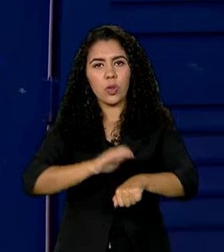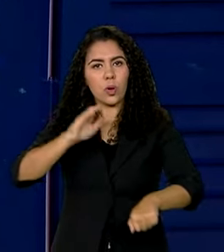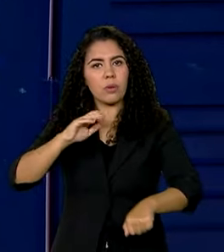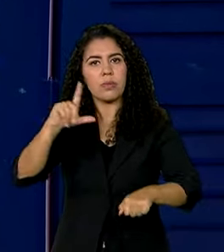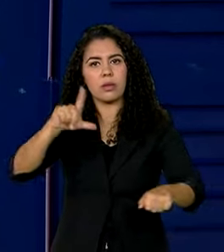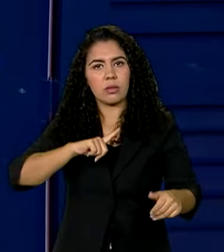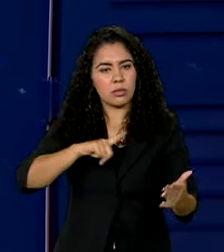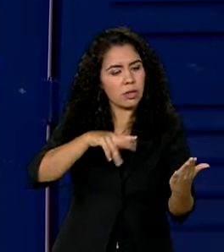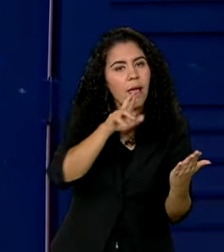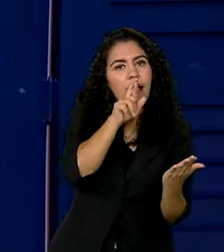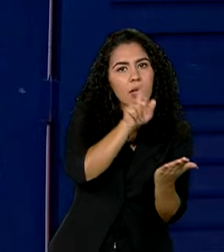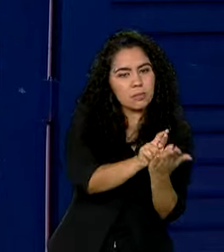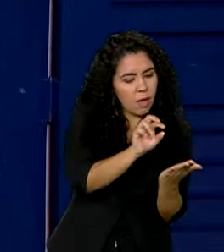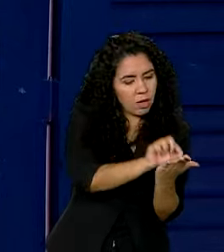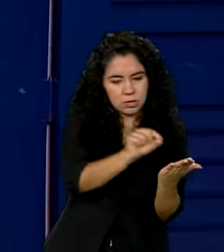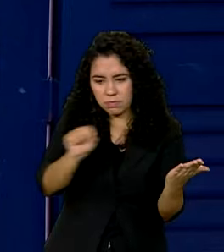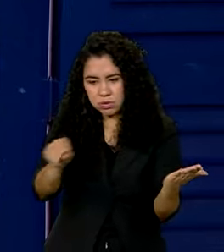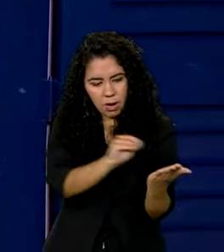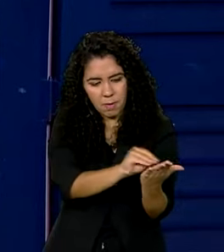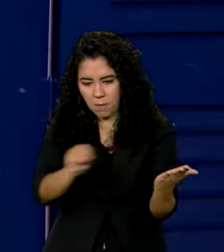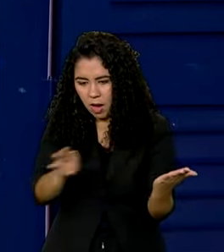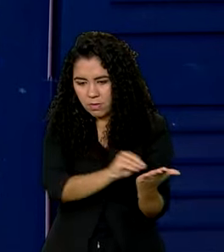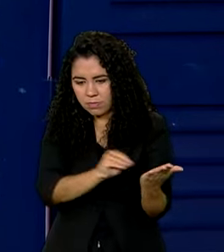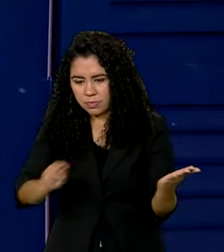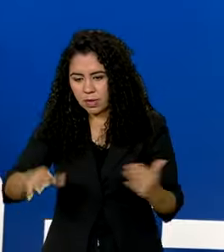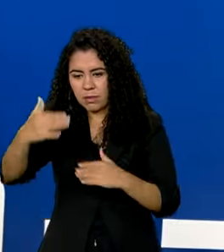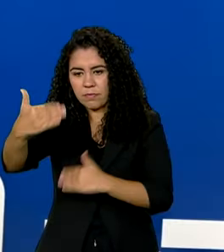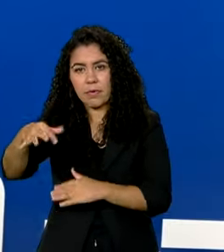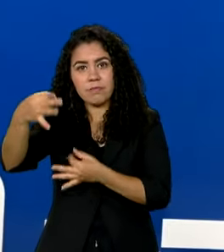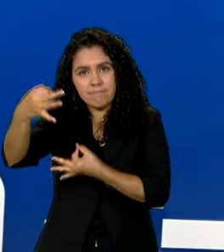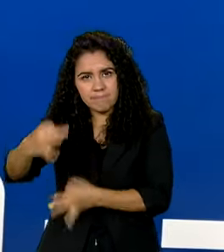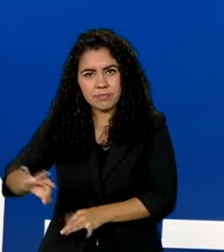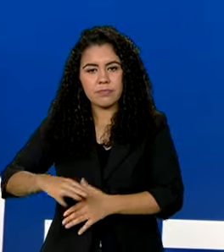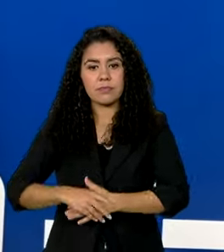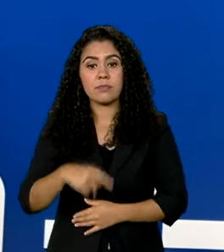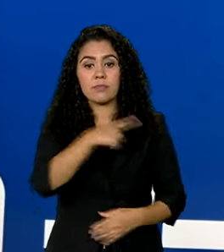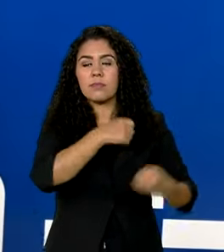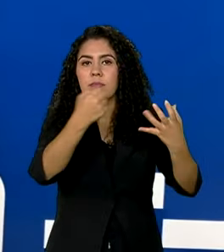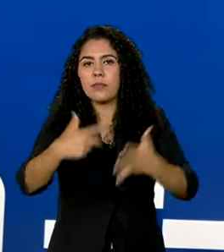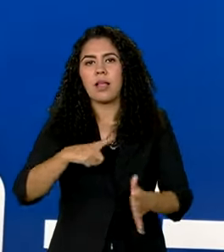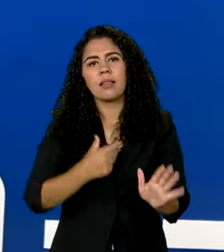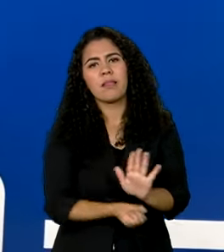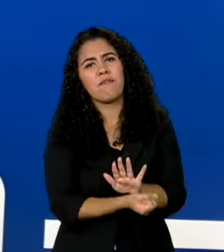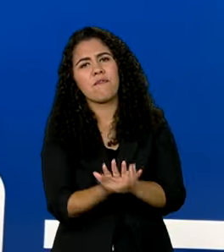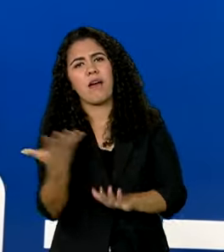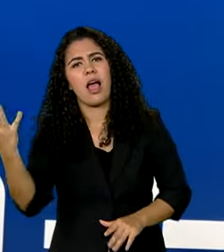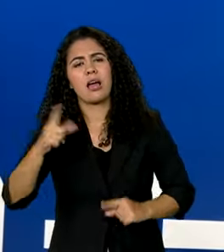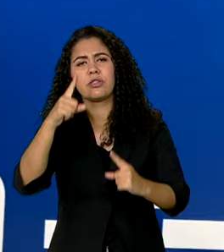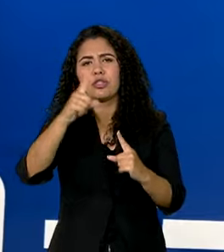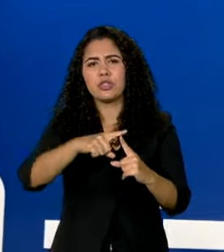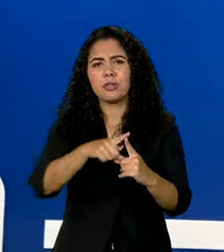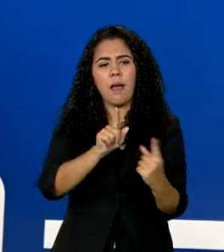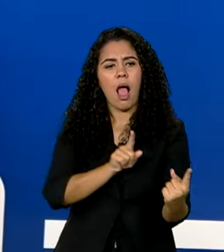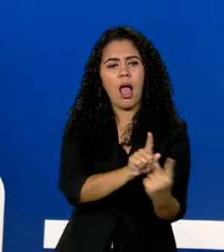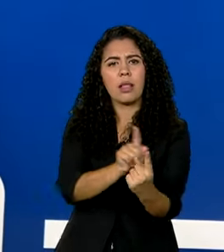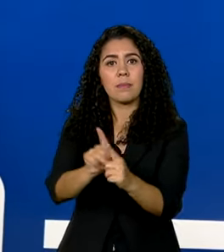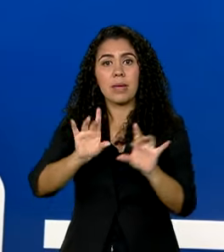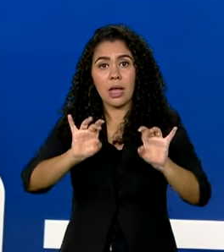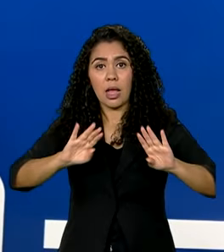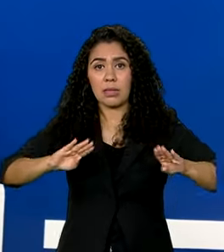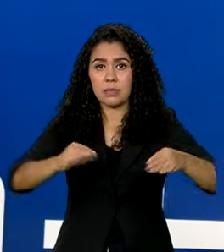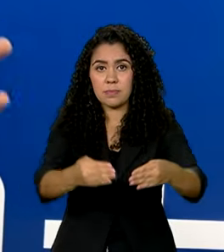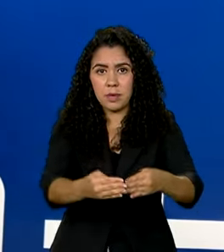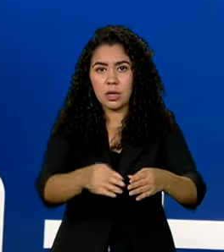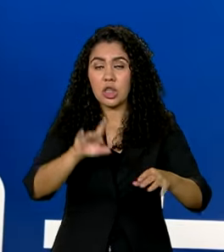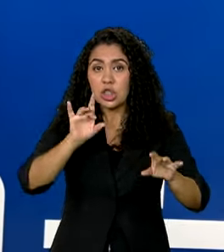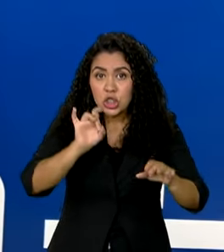transcrever as respostas para a folha definitiva. Hoje eu tenho diversos tipos de atendimento especializado. E que, inclusive, não estão restritos